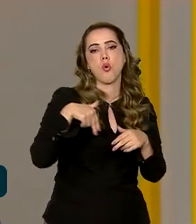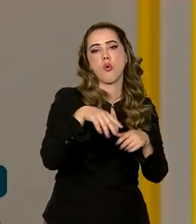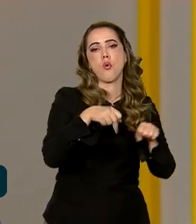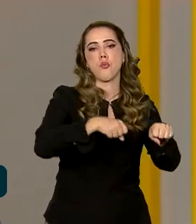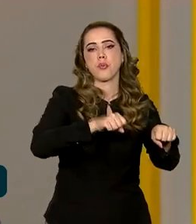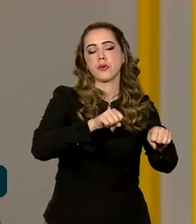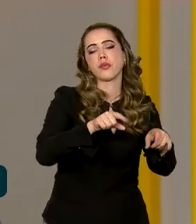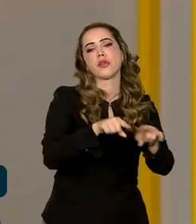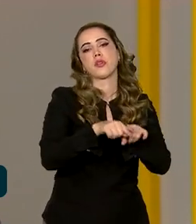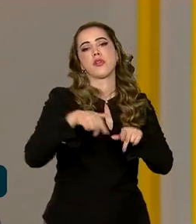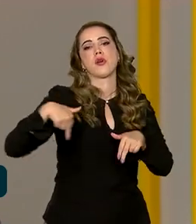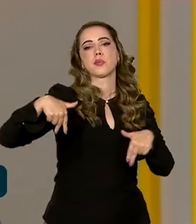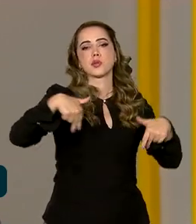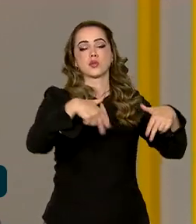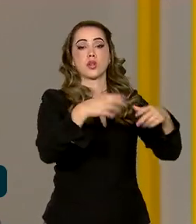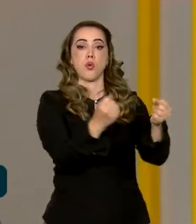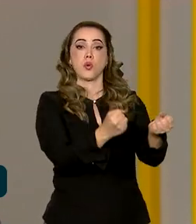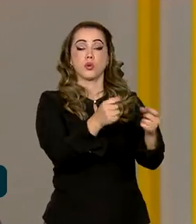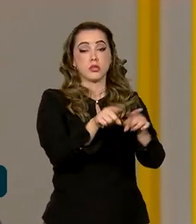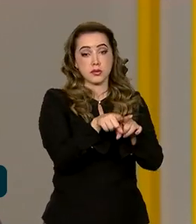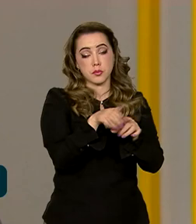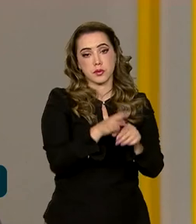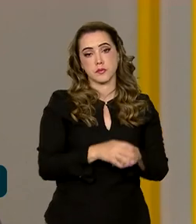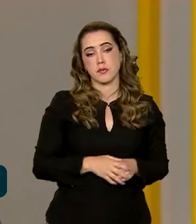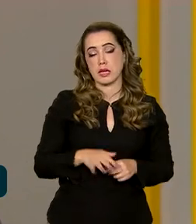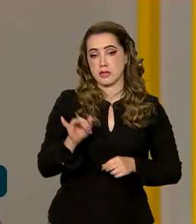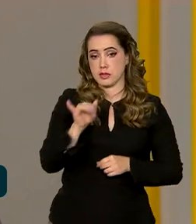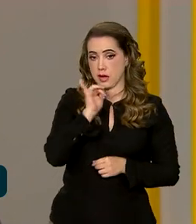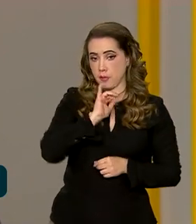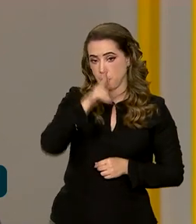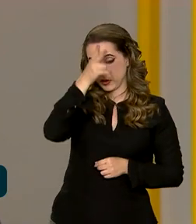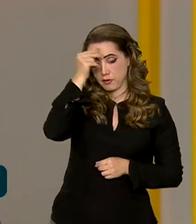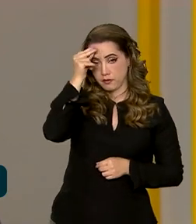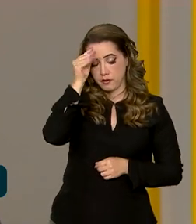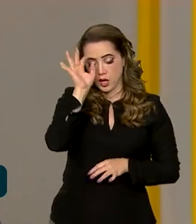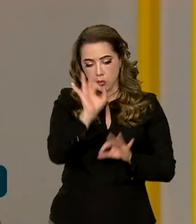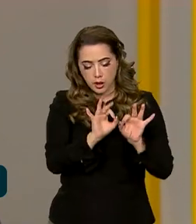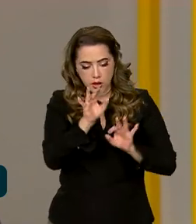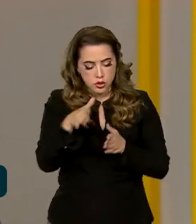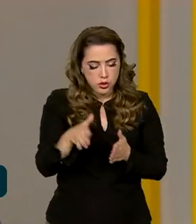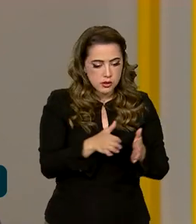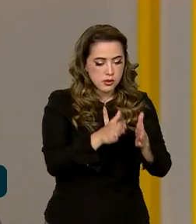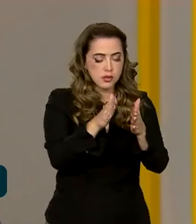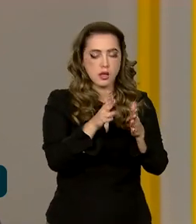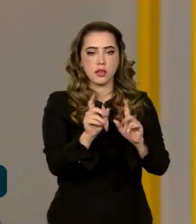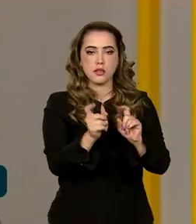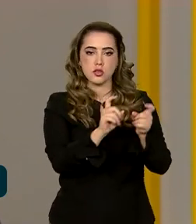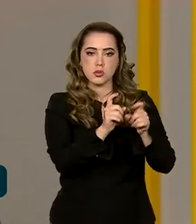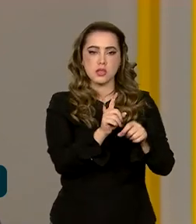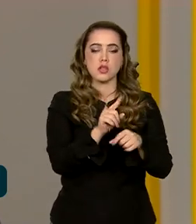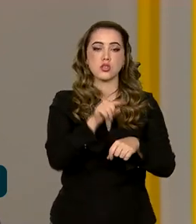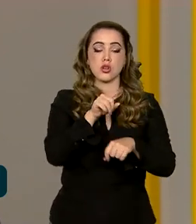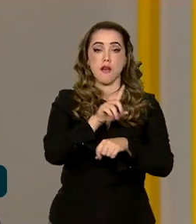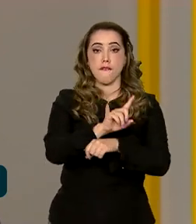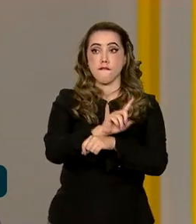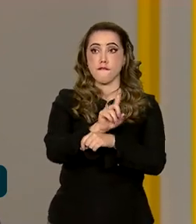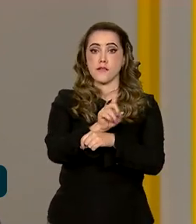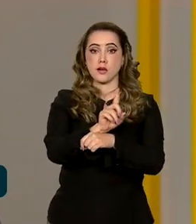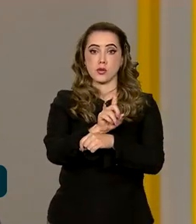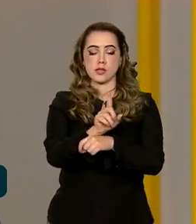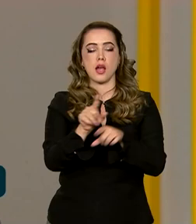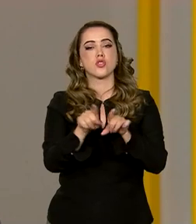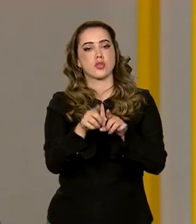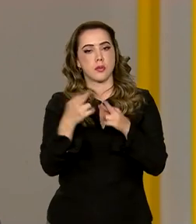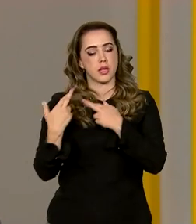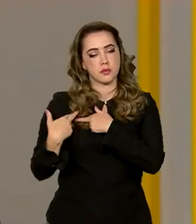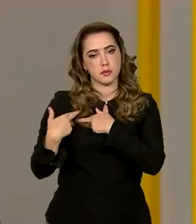Ele é responsável, quando o prefeito desenha a via, quando ele coloca, ele gerencia a velocidade da via, ele também é